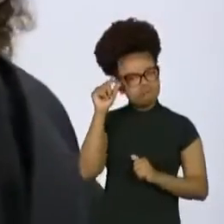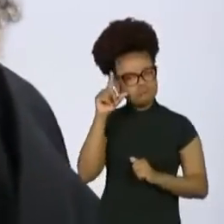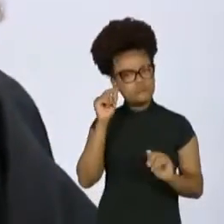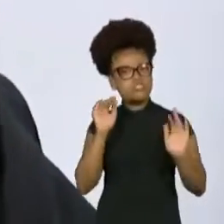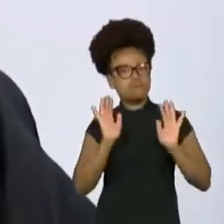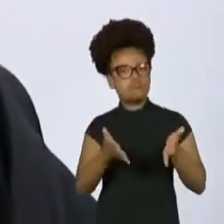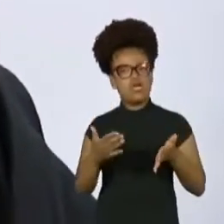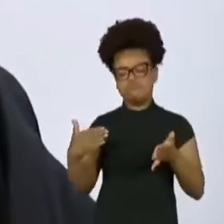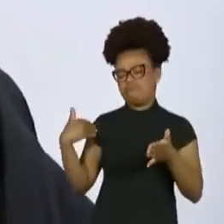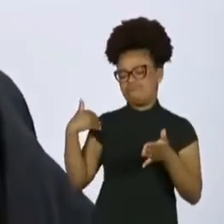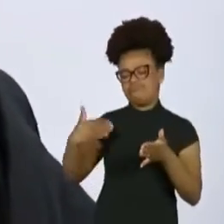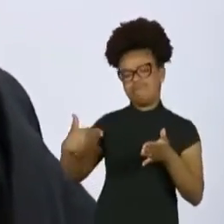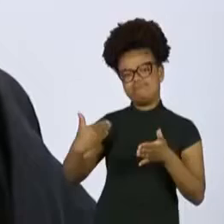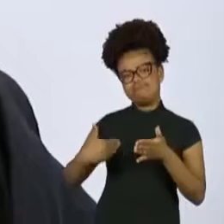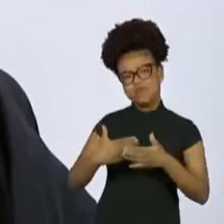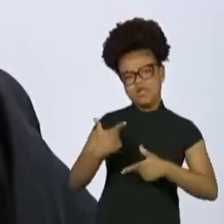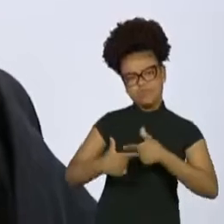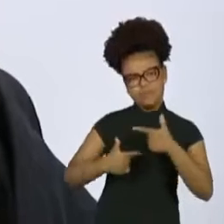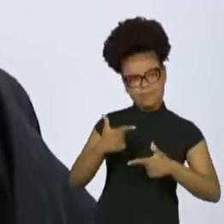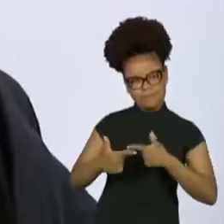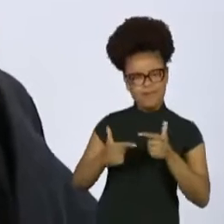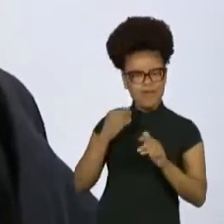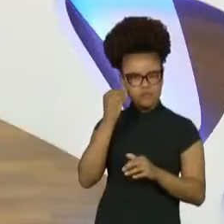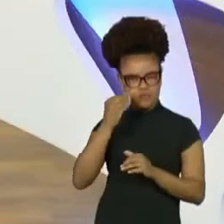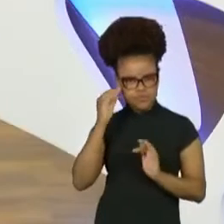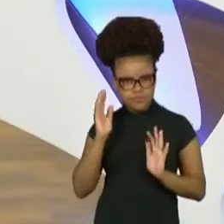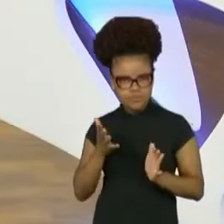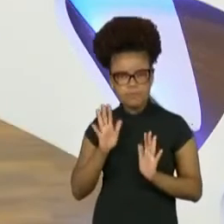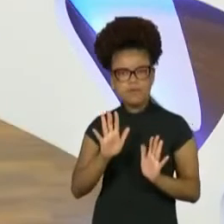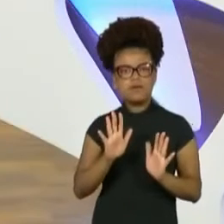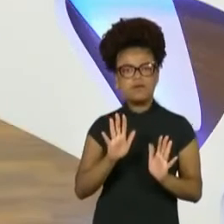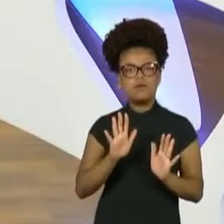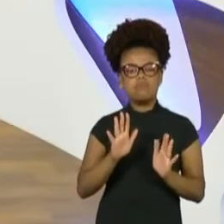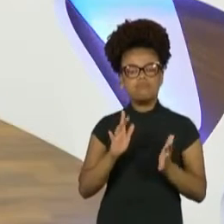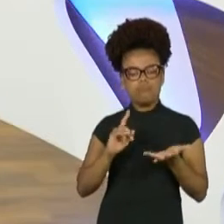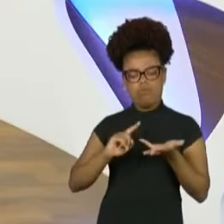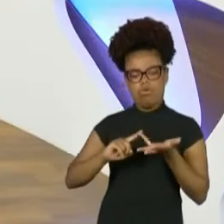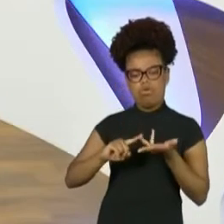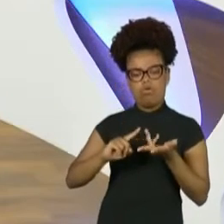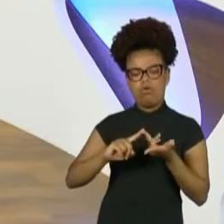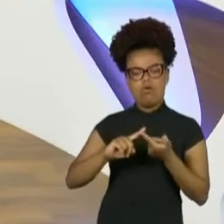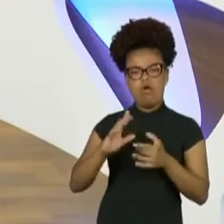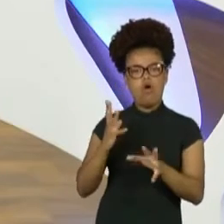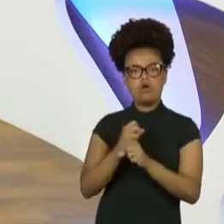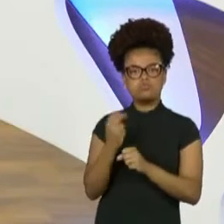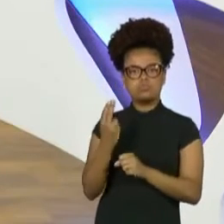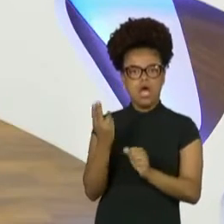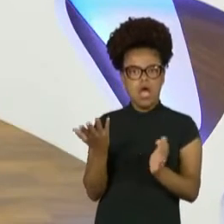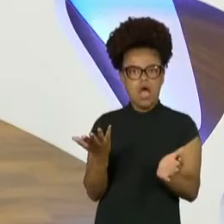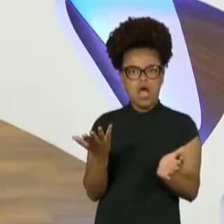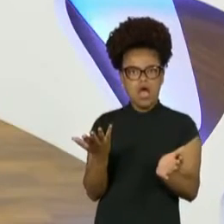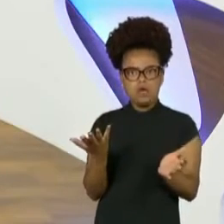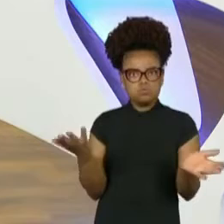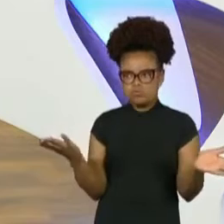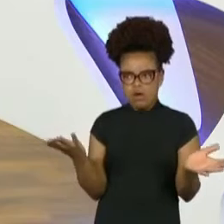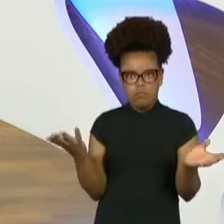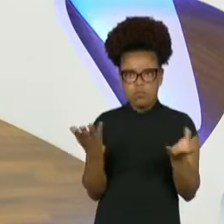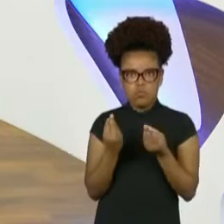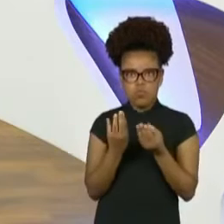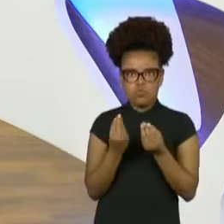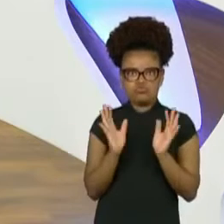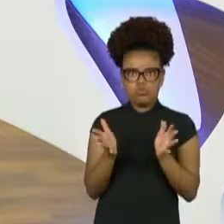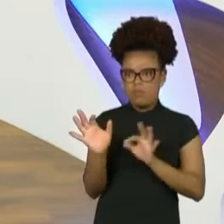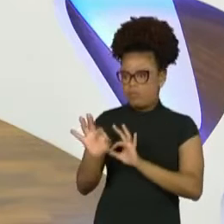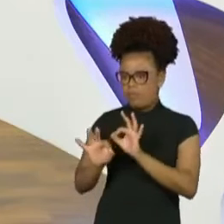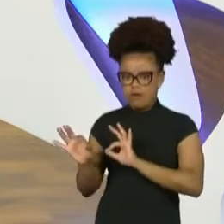nem conseguiu pontuar aqui tudo que você fez, né? Porque tem muita coisa, muita coisa relevante que faz parte da história brasileira, da